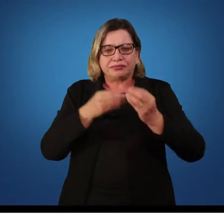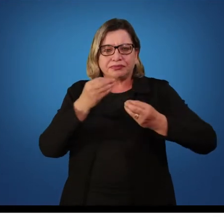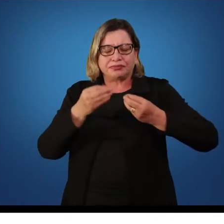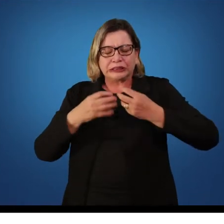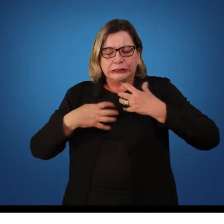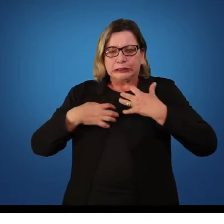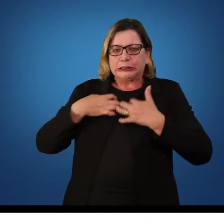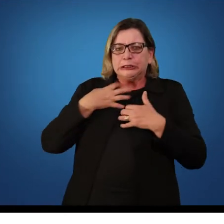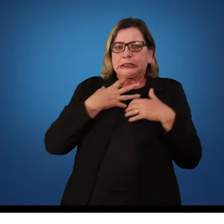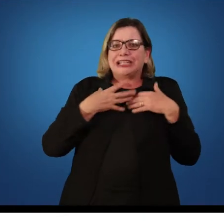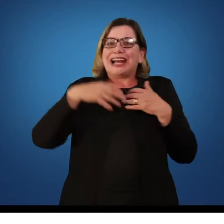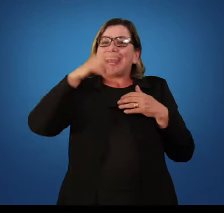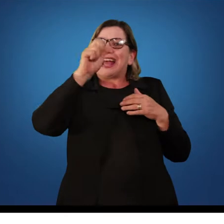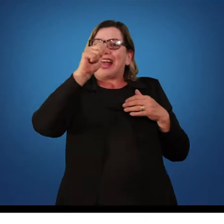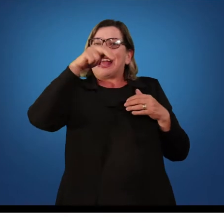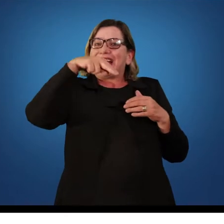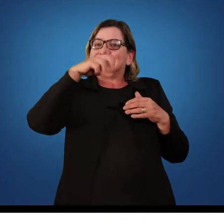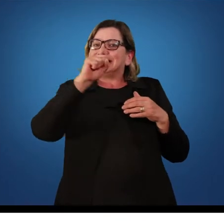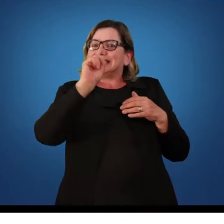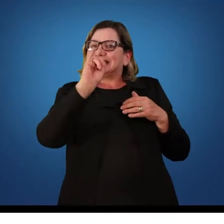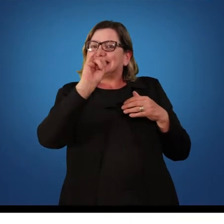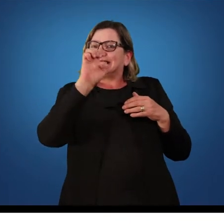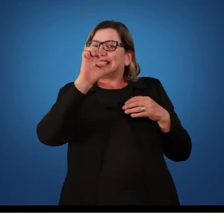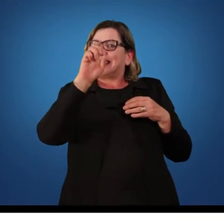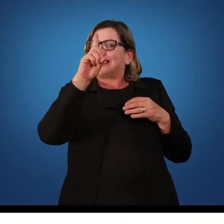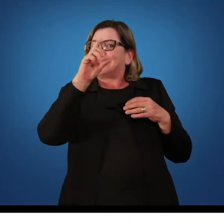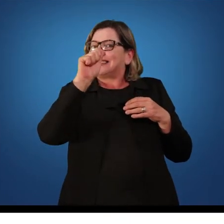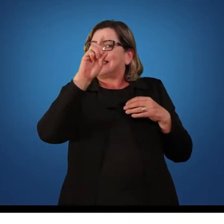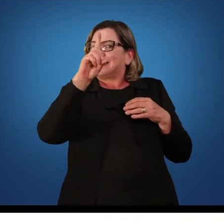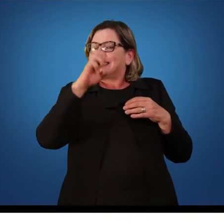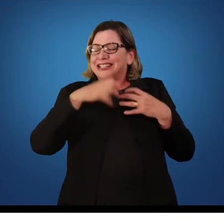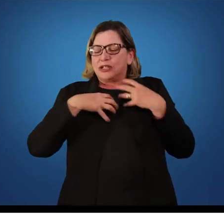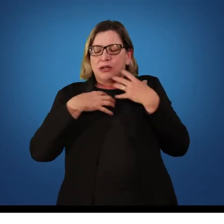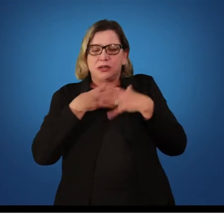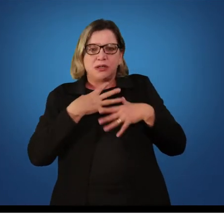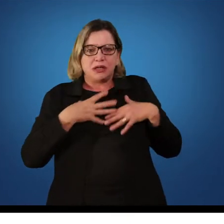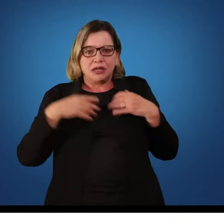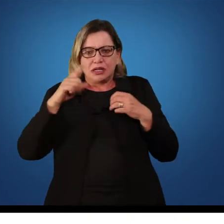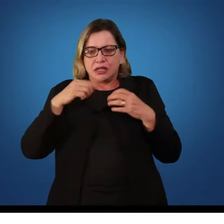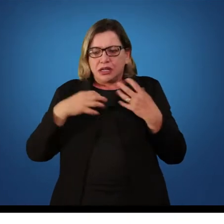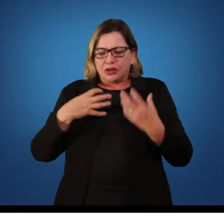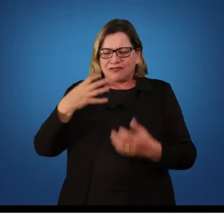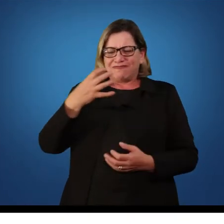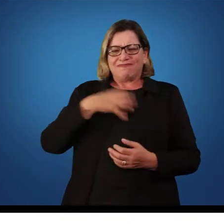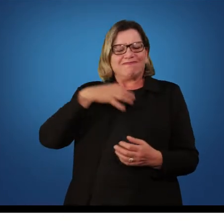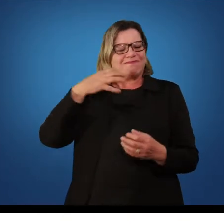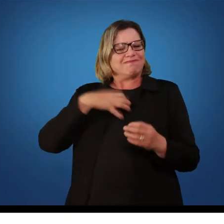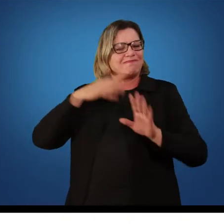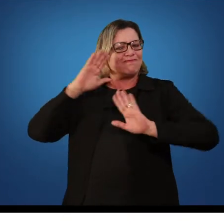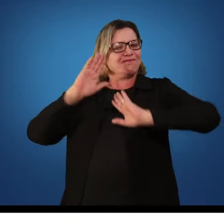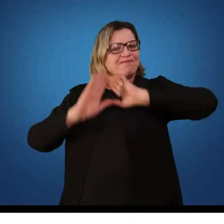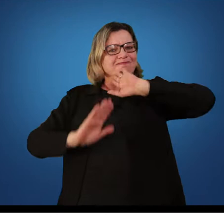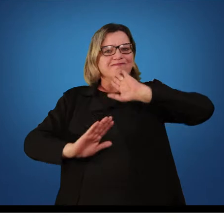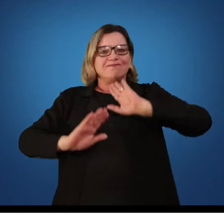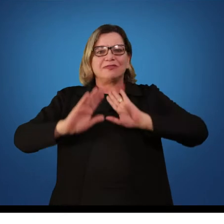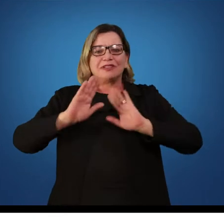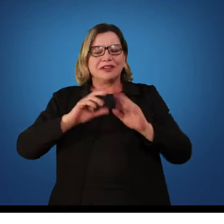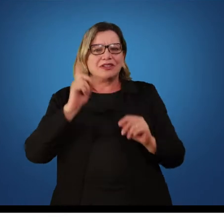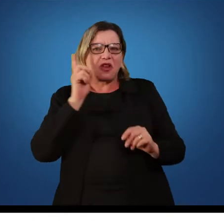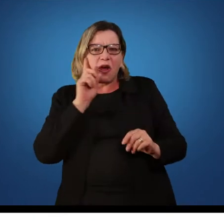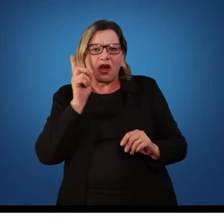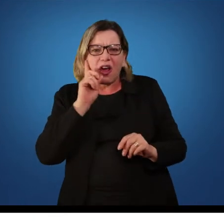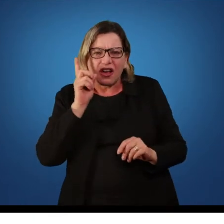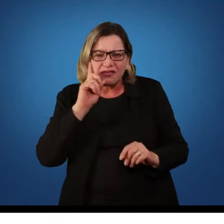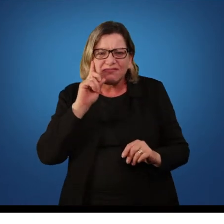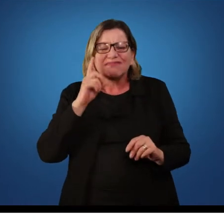ansiedade. Reconhecidamente são sensações que a gente tem todos os